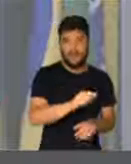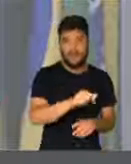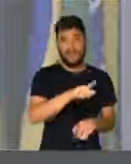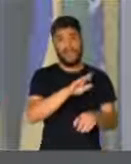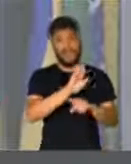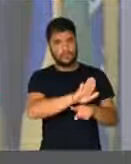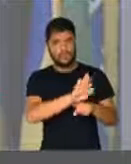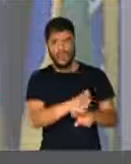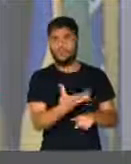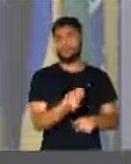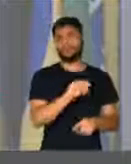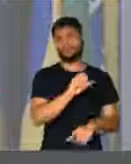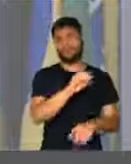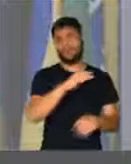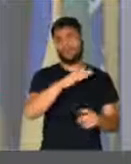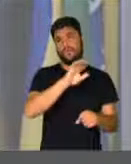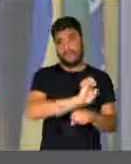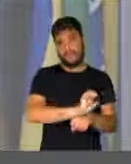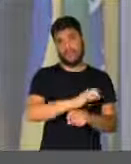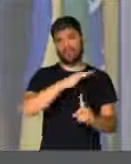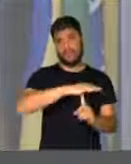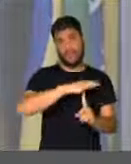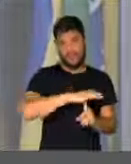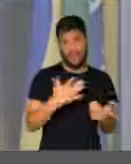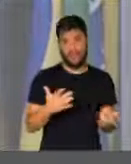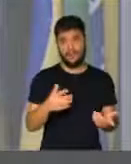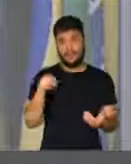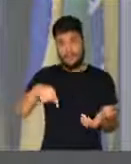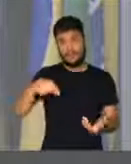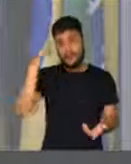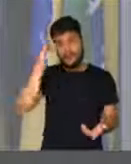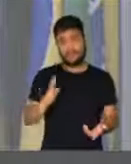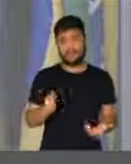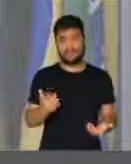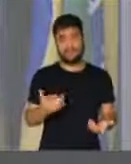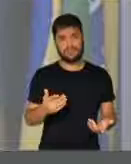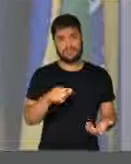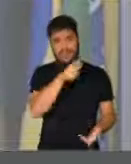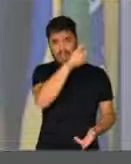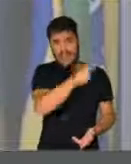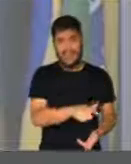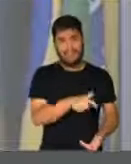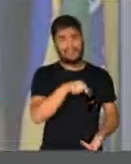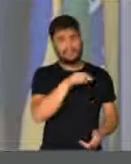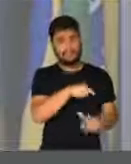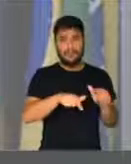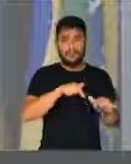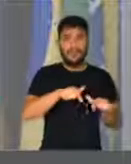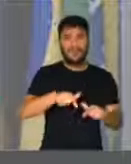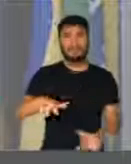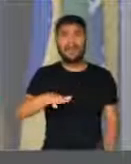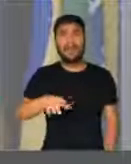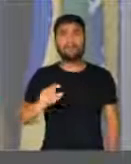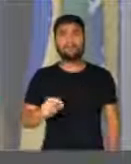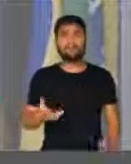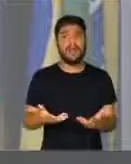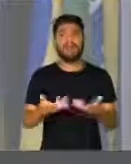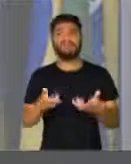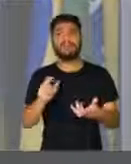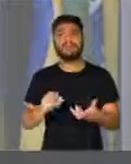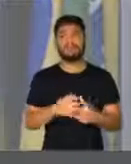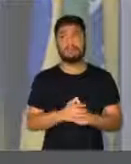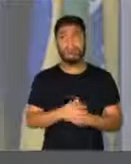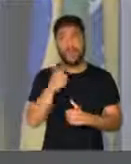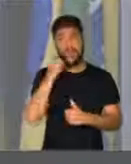do Paraná. E, sem dúvida, o Brasil, e eu não posso deixar de reconhecer, um trabalho fantástico que ele fez, foi ter conseguido ter